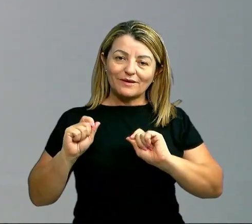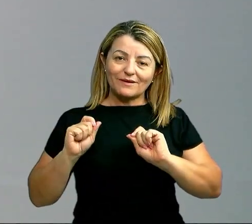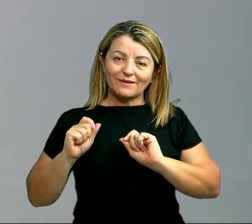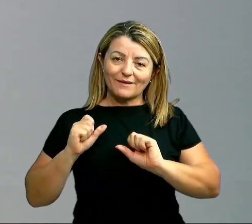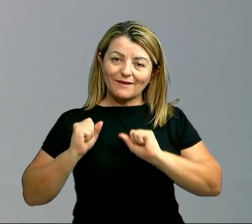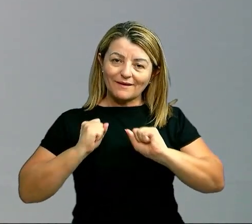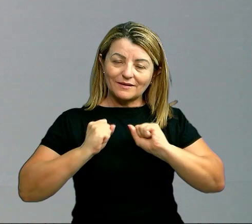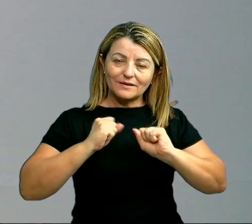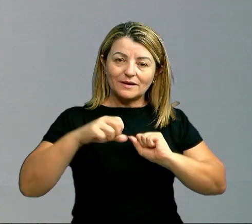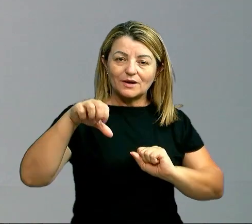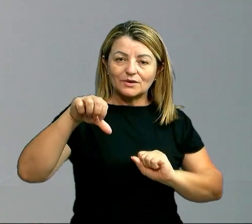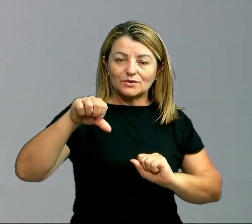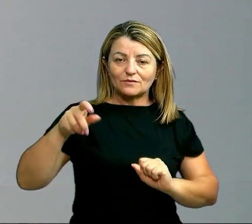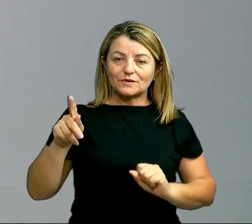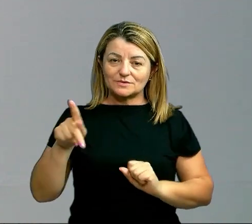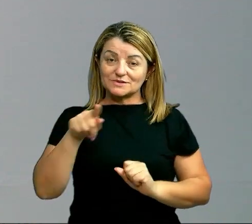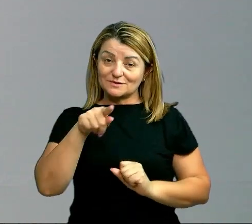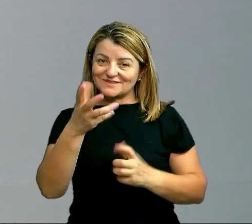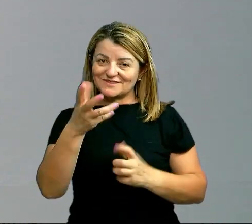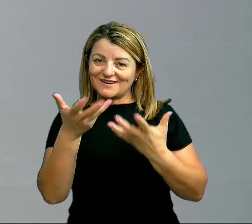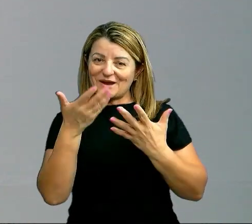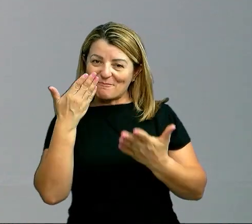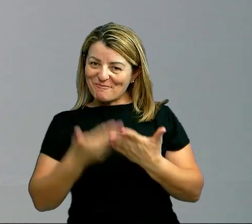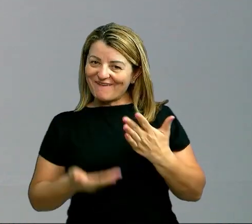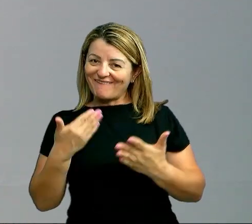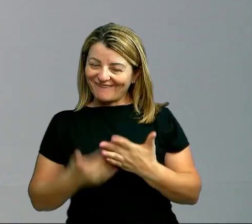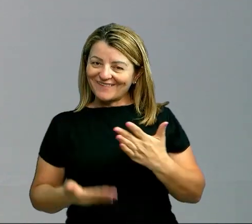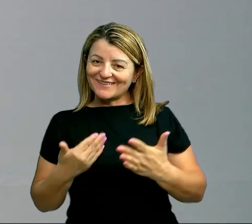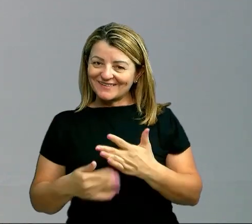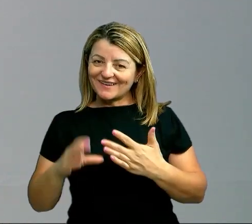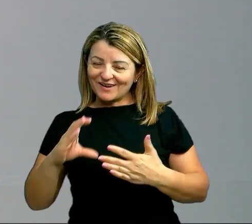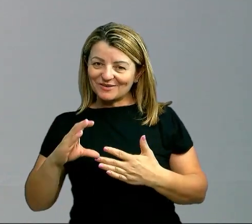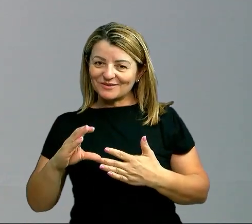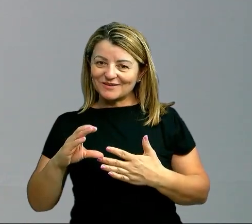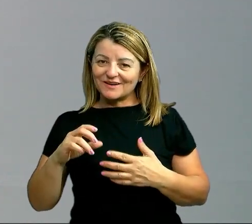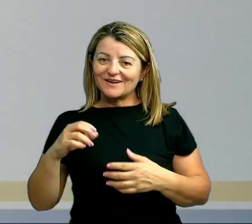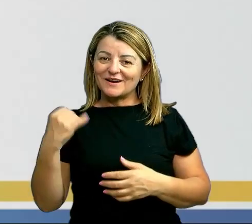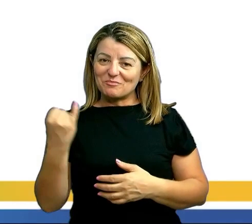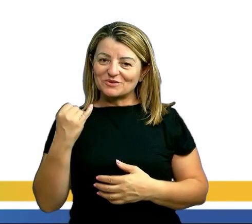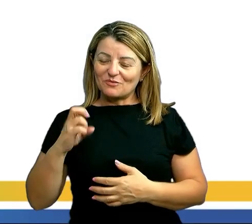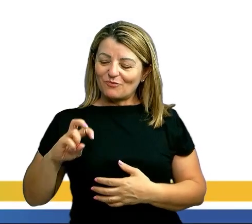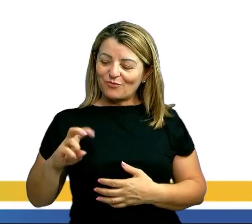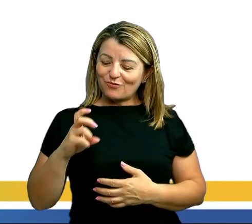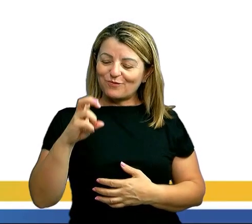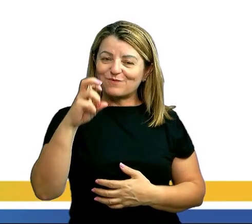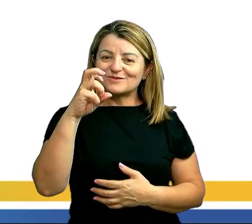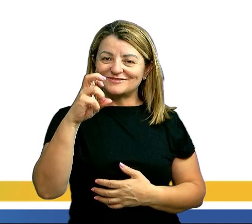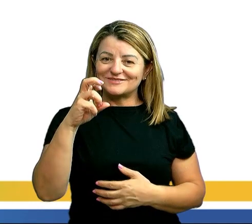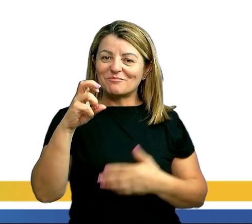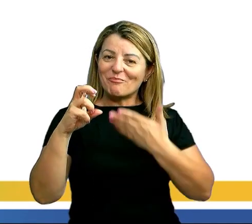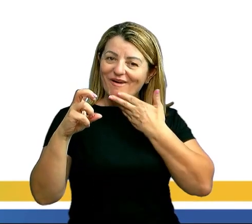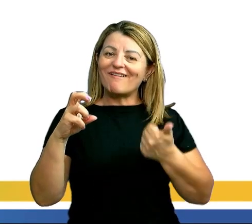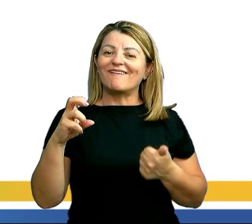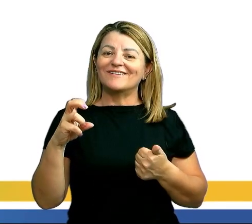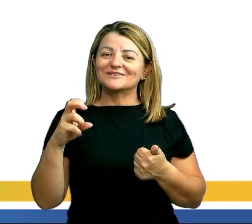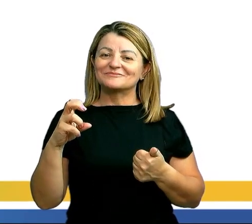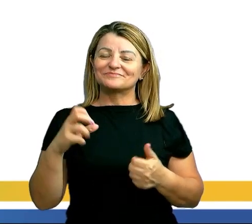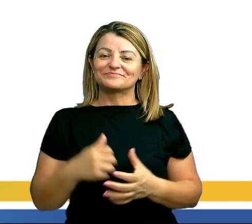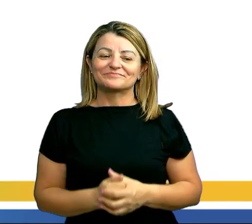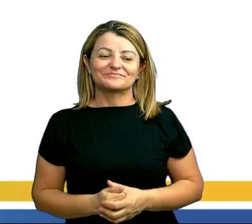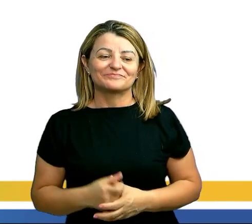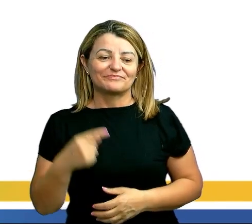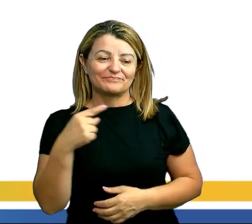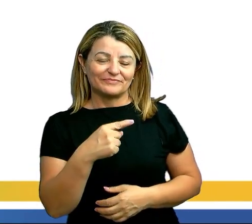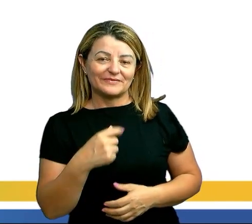está querendo perder calorias lembre-se que subir escada seria o recomendável de acordo com essa questão mas analisando o a questão nos pede